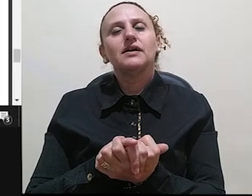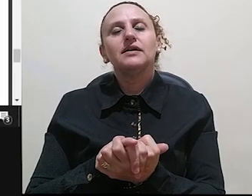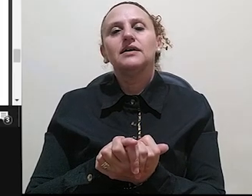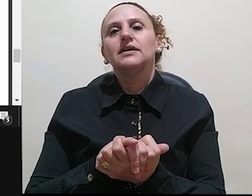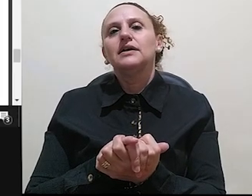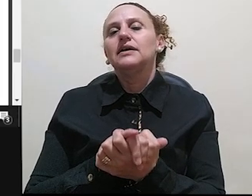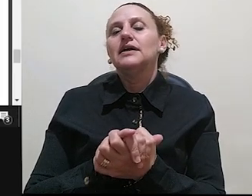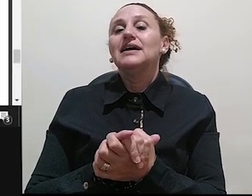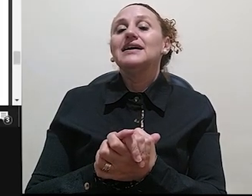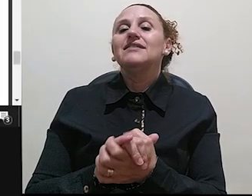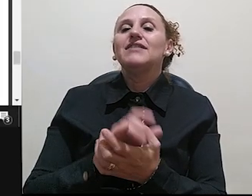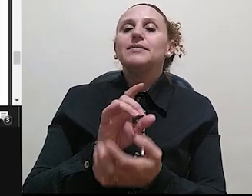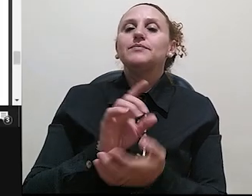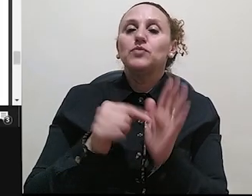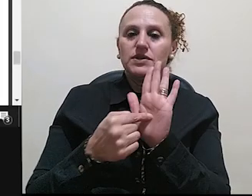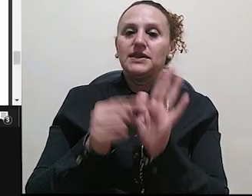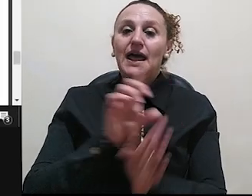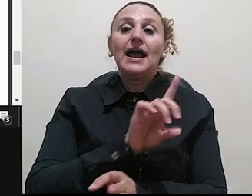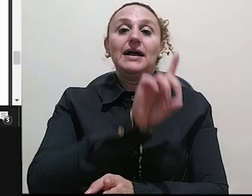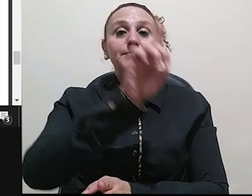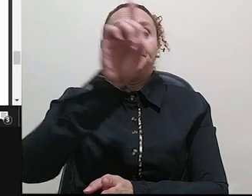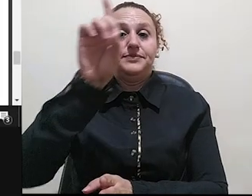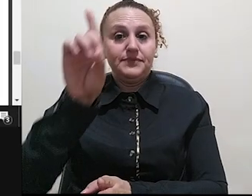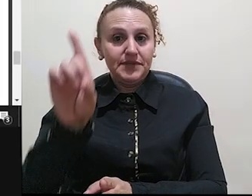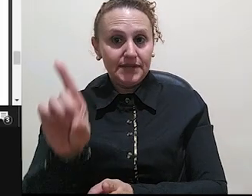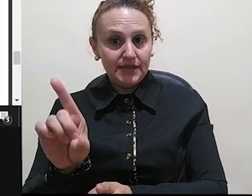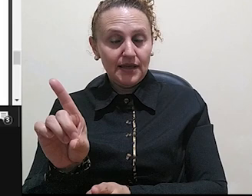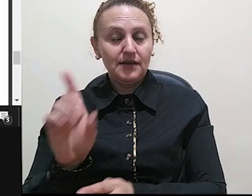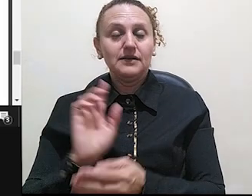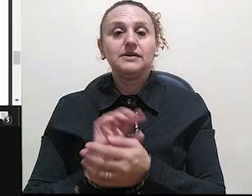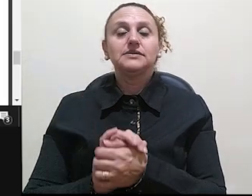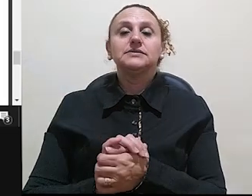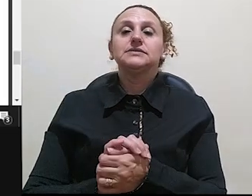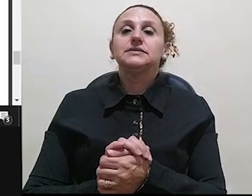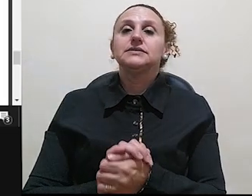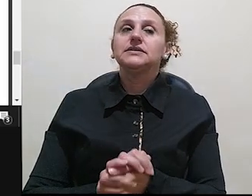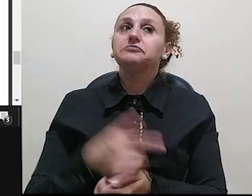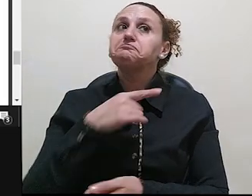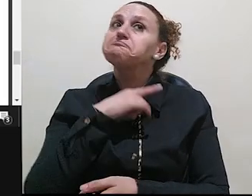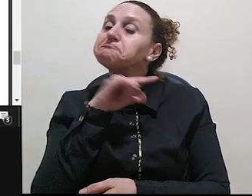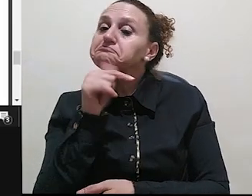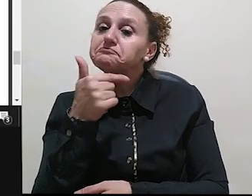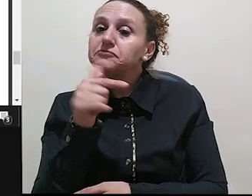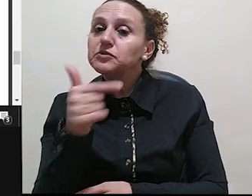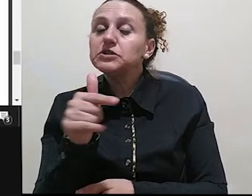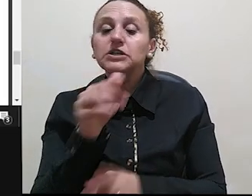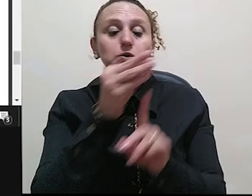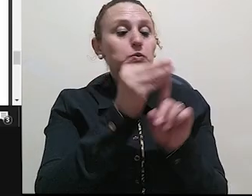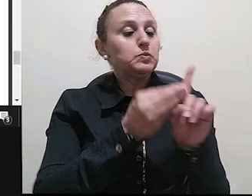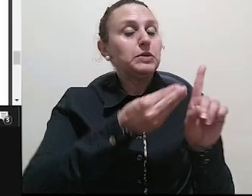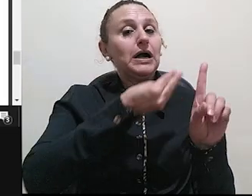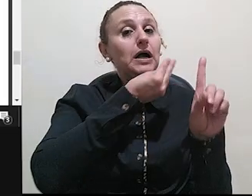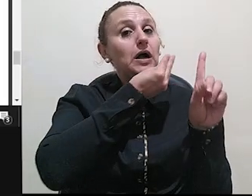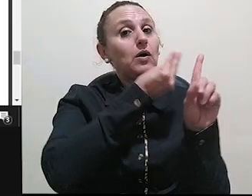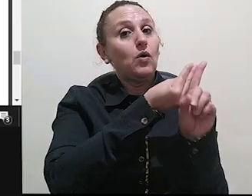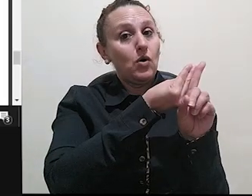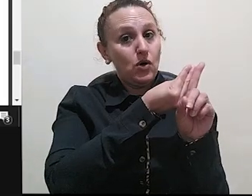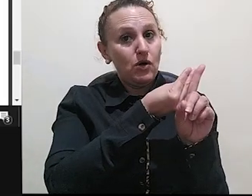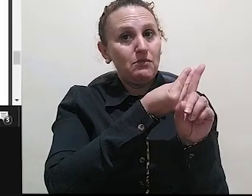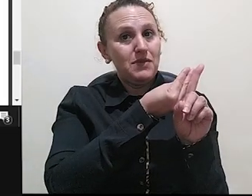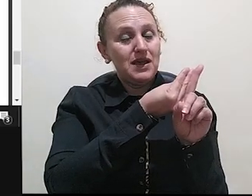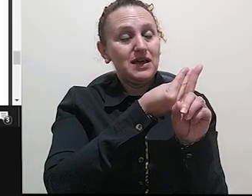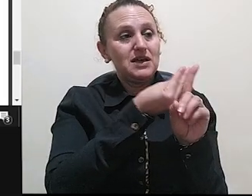questão da data, né? E que não teria, talvez, uma obra citada